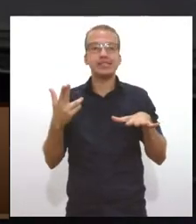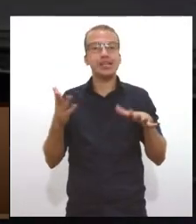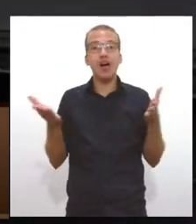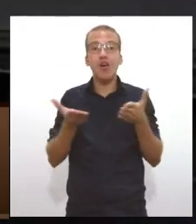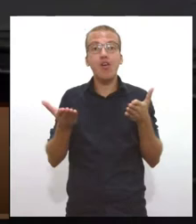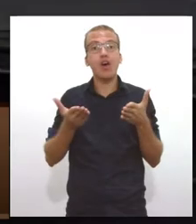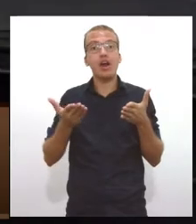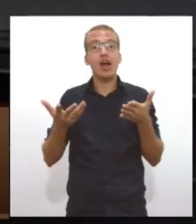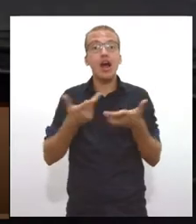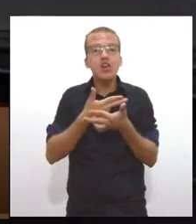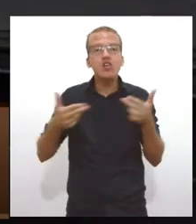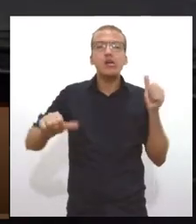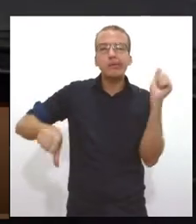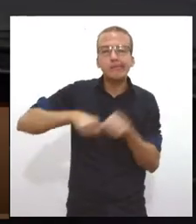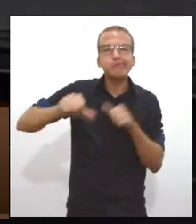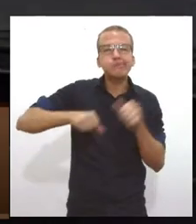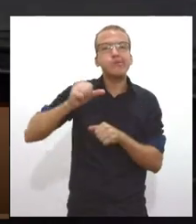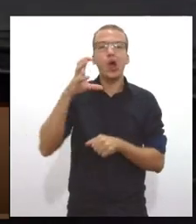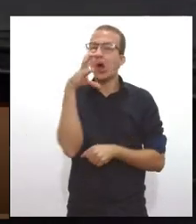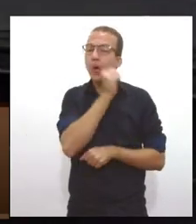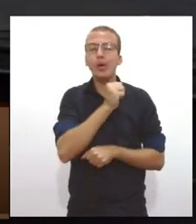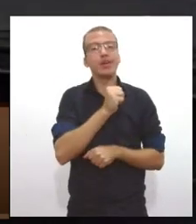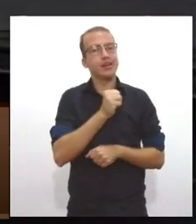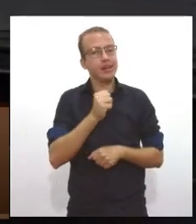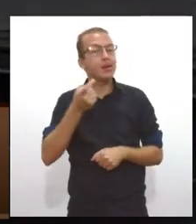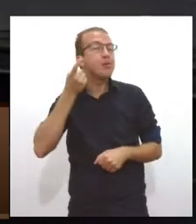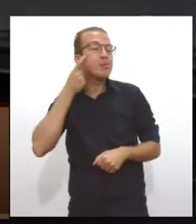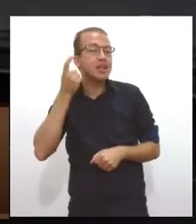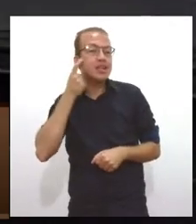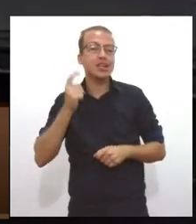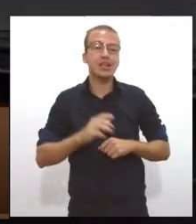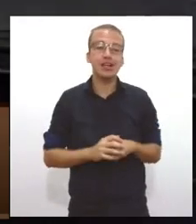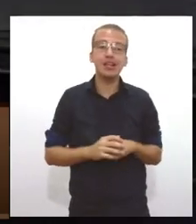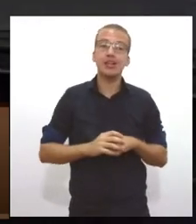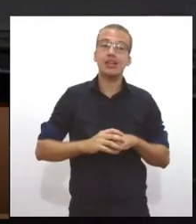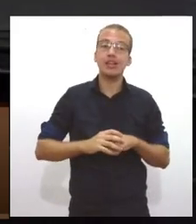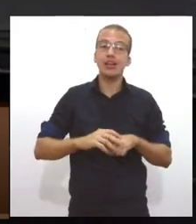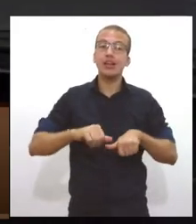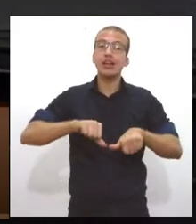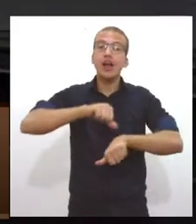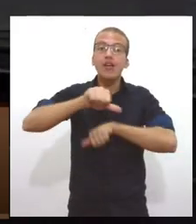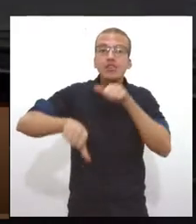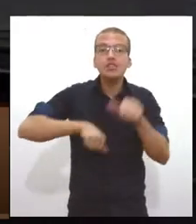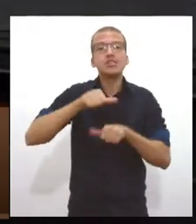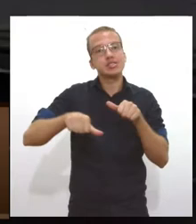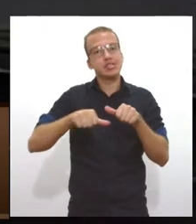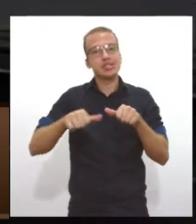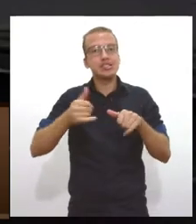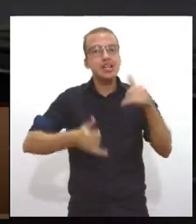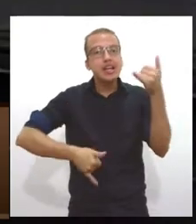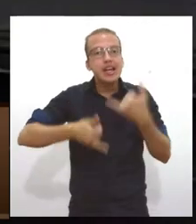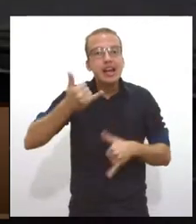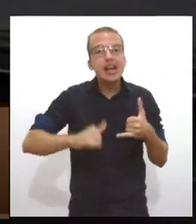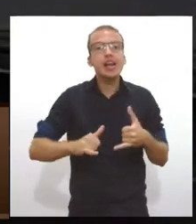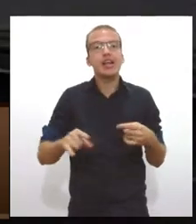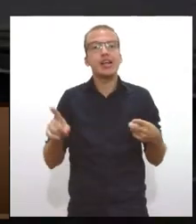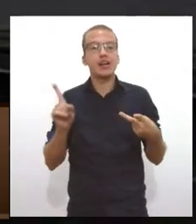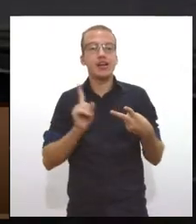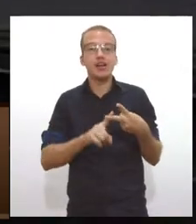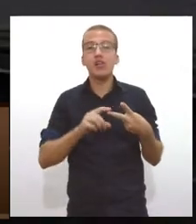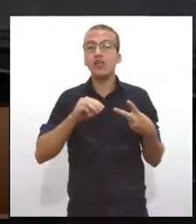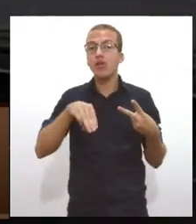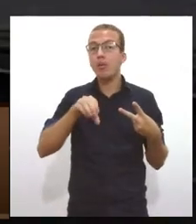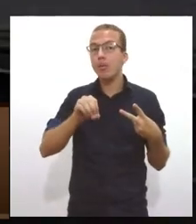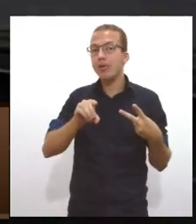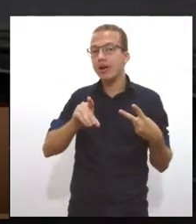transição de matriz energética, transição do nosso modal econômico. O modal